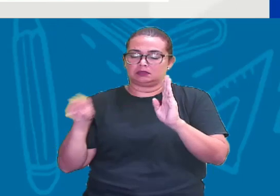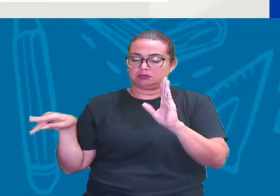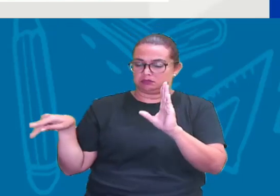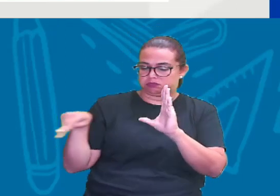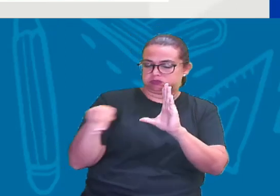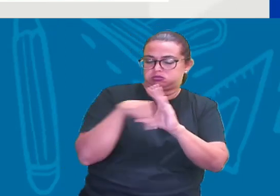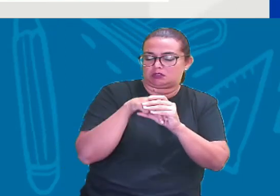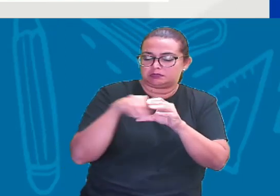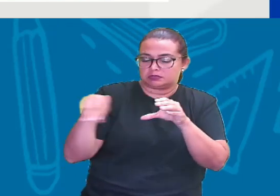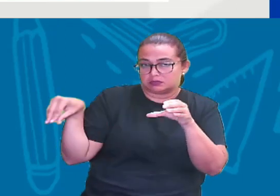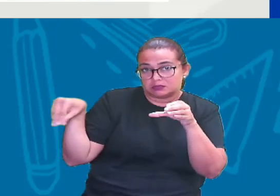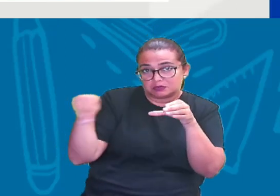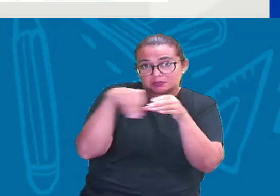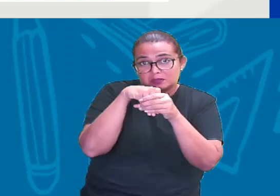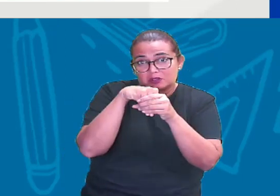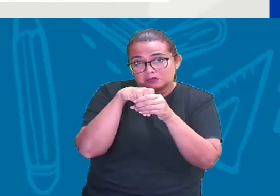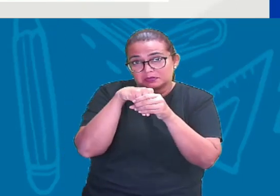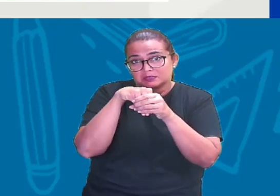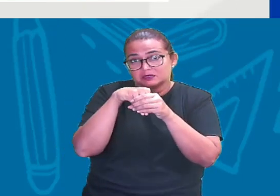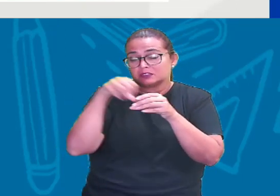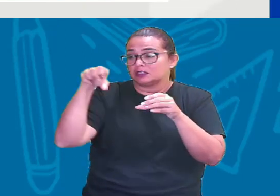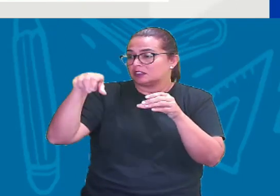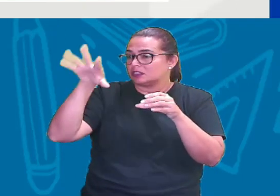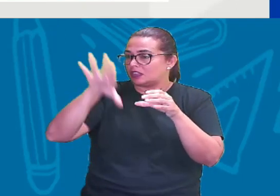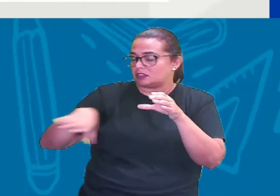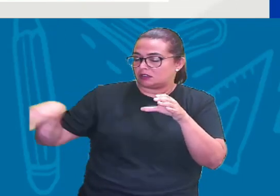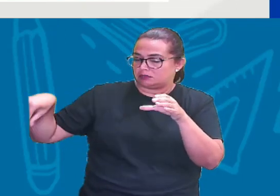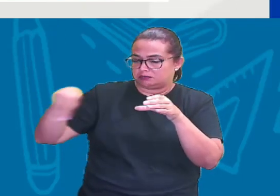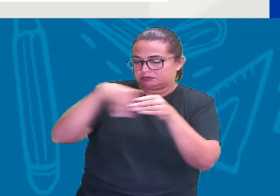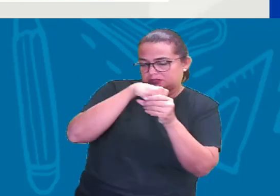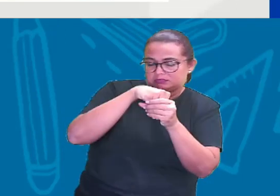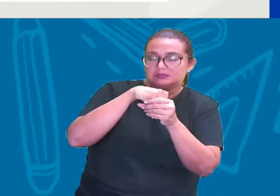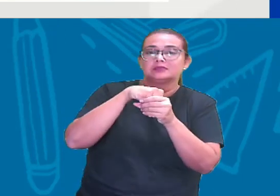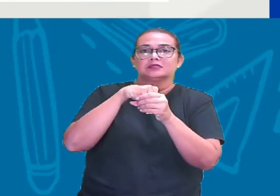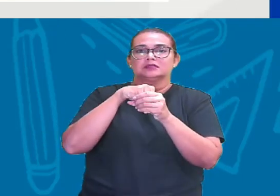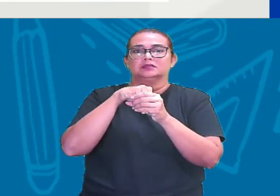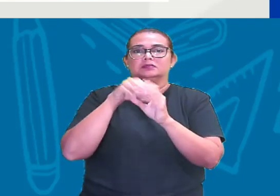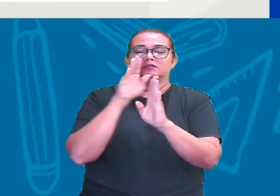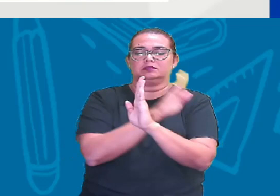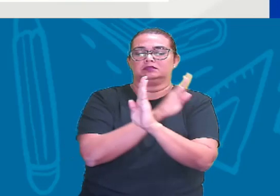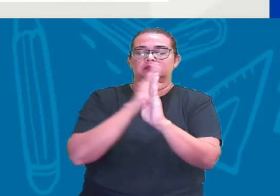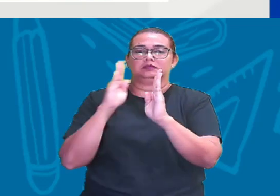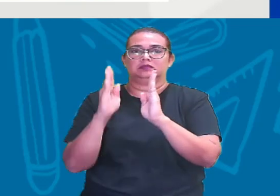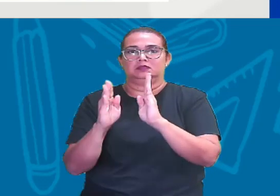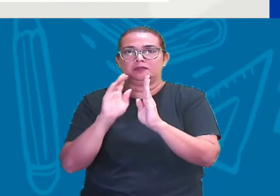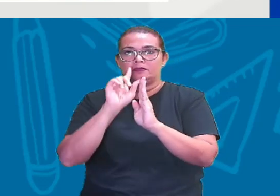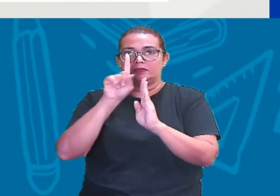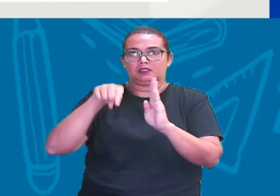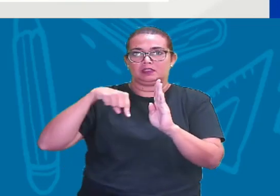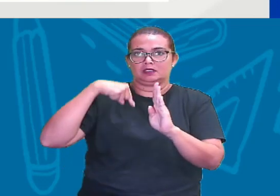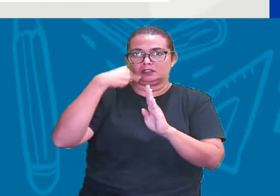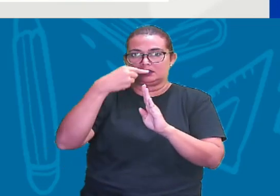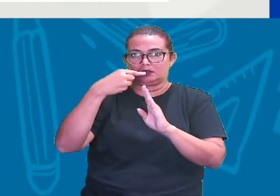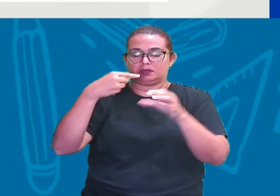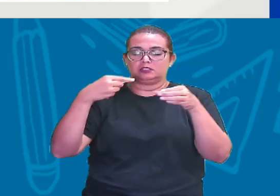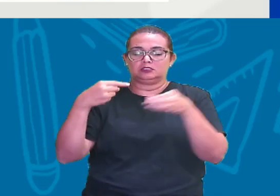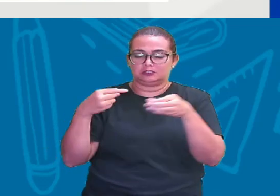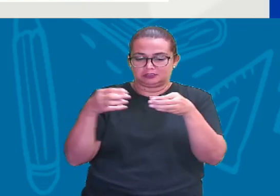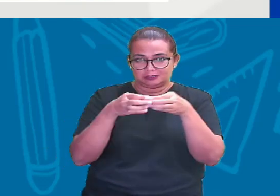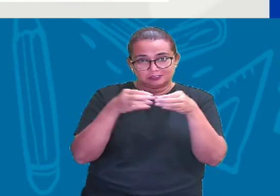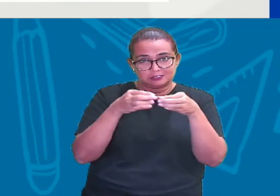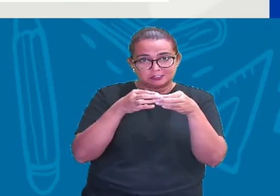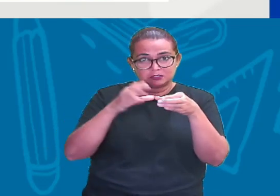nos conjuntos dos números inteiros, tá certo? Depois desse conjunto dos números